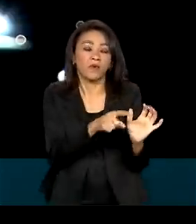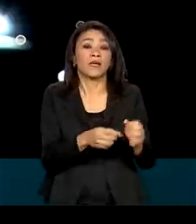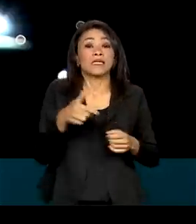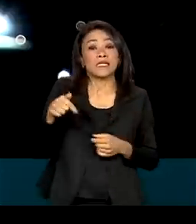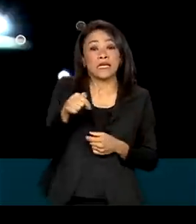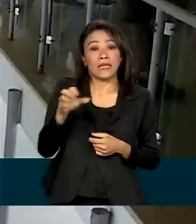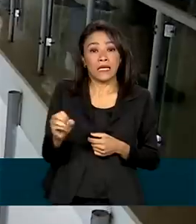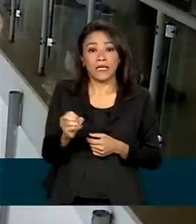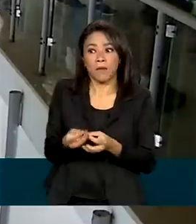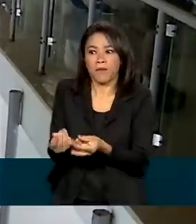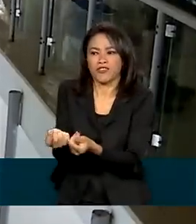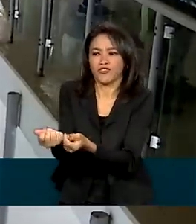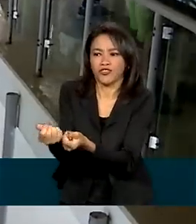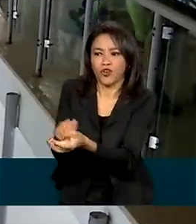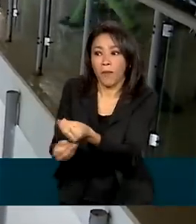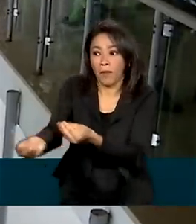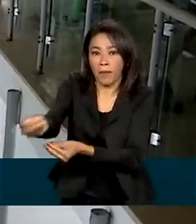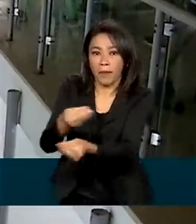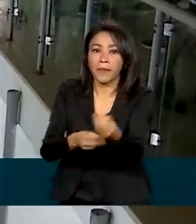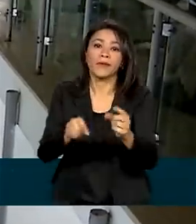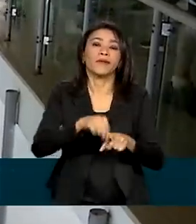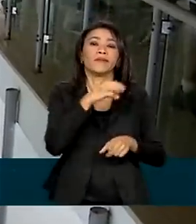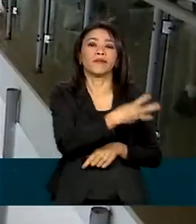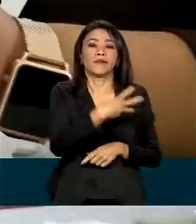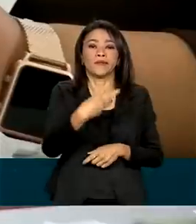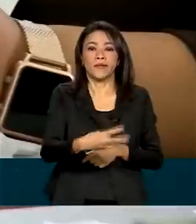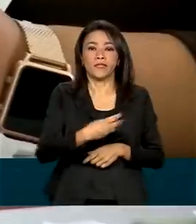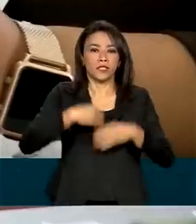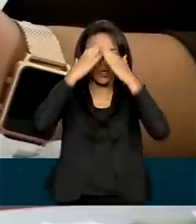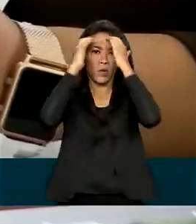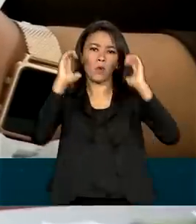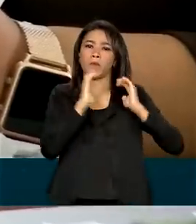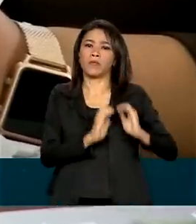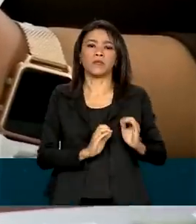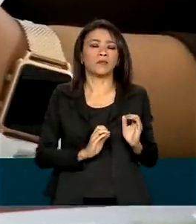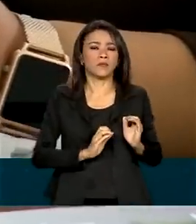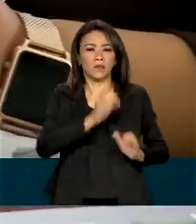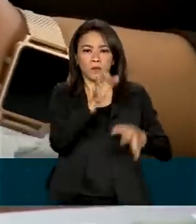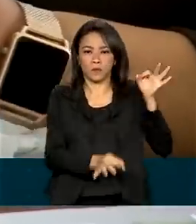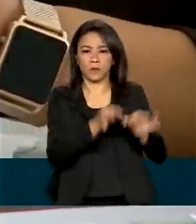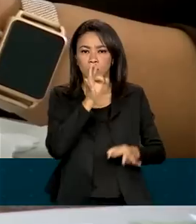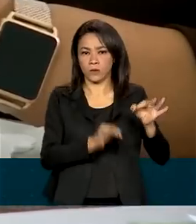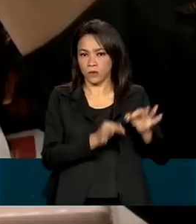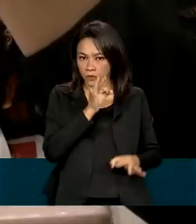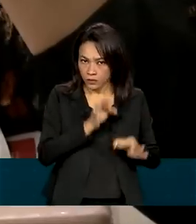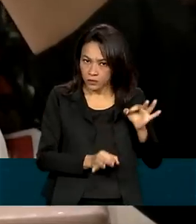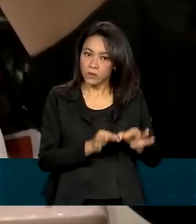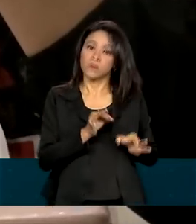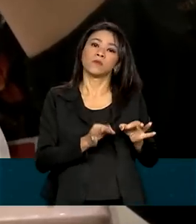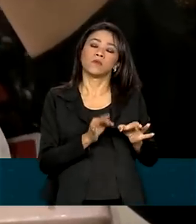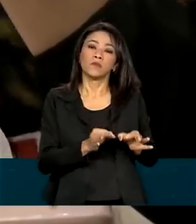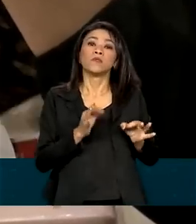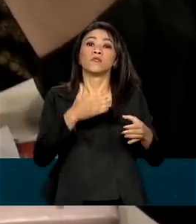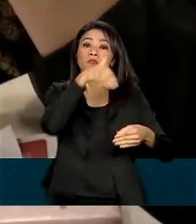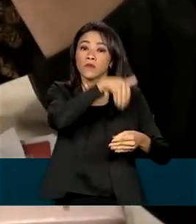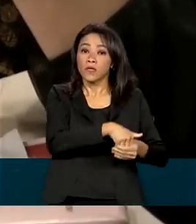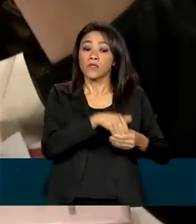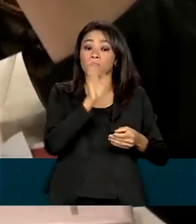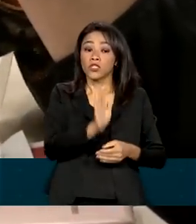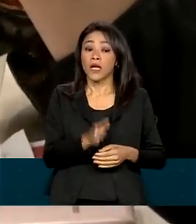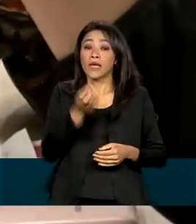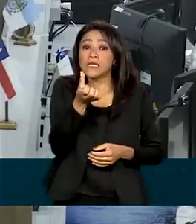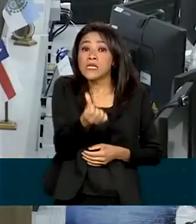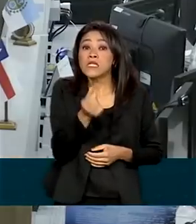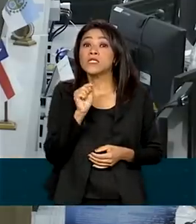boca de urna e 33 de desobediência às ordens da Justiça Eleitoral. Além disso, foram apreendidos 6